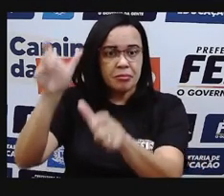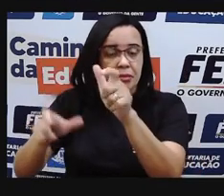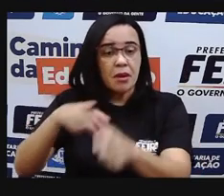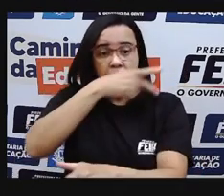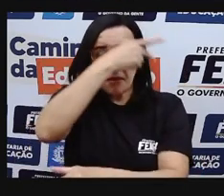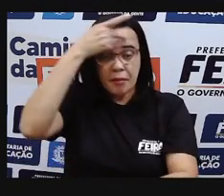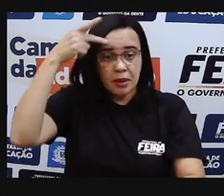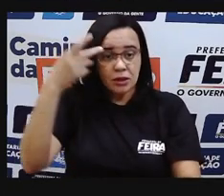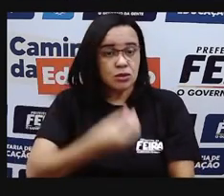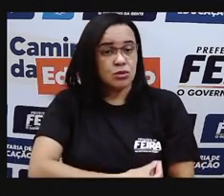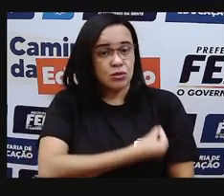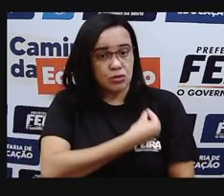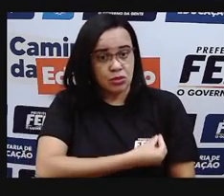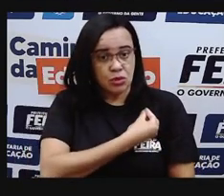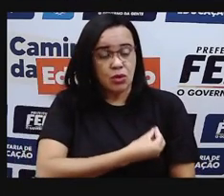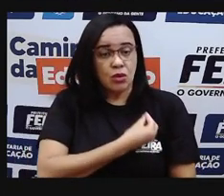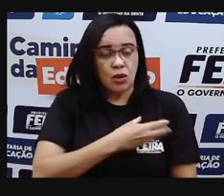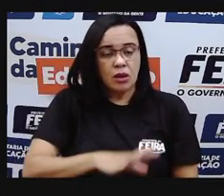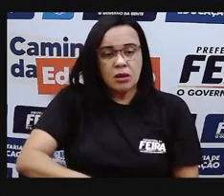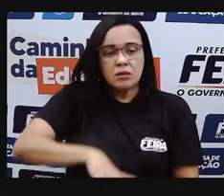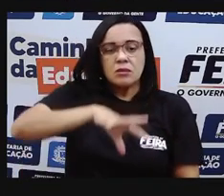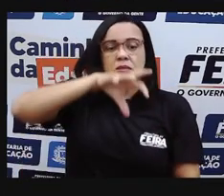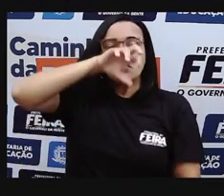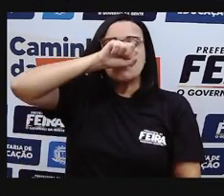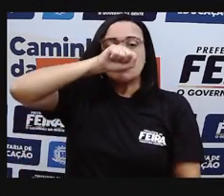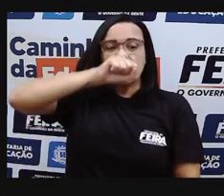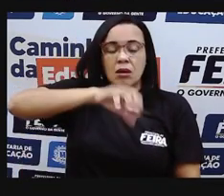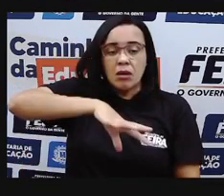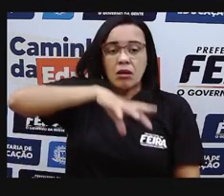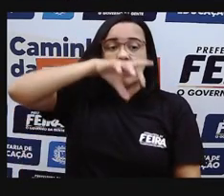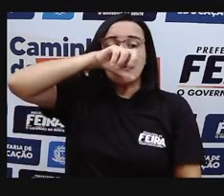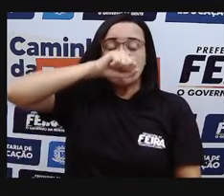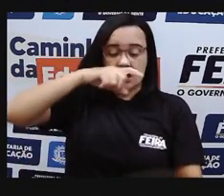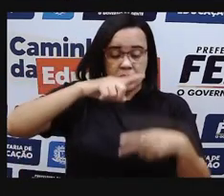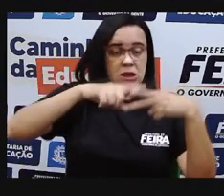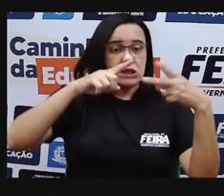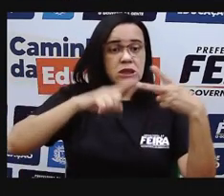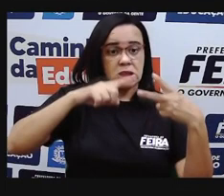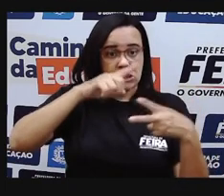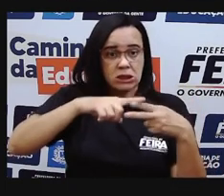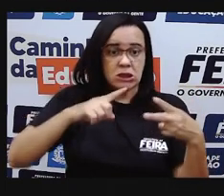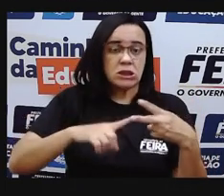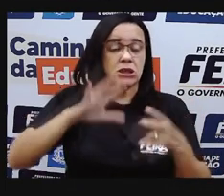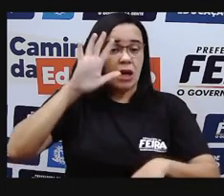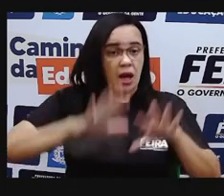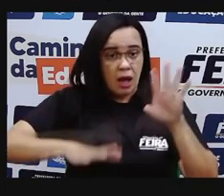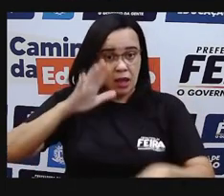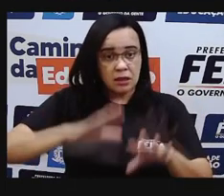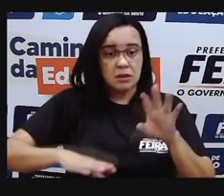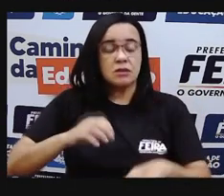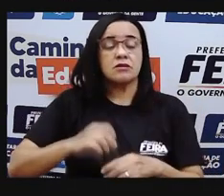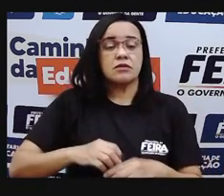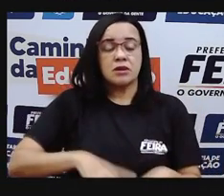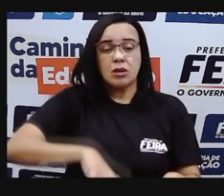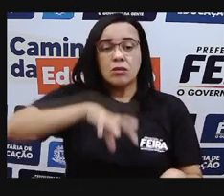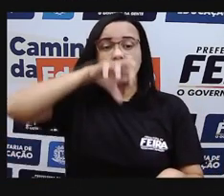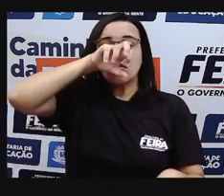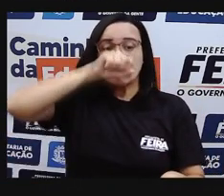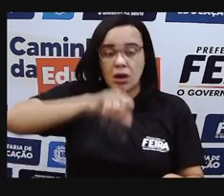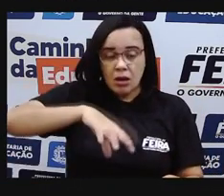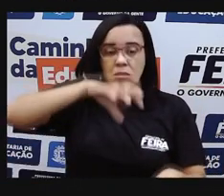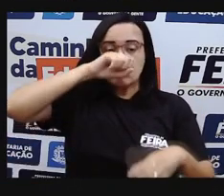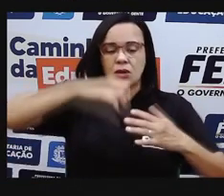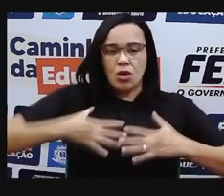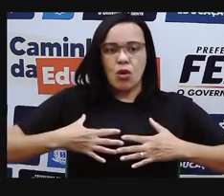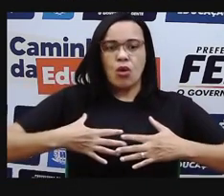respiração, absorvendo o quê? O gás e o oxigênio, certo? As plantas também, algumas algas também.